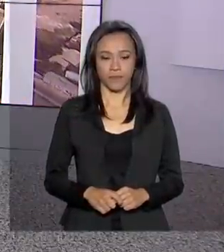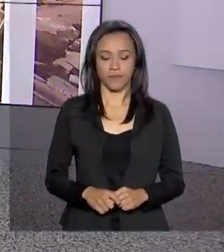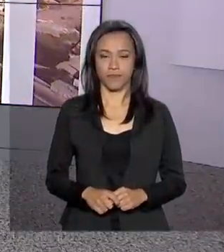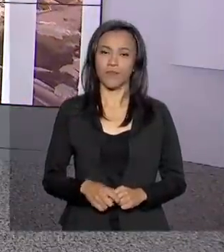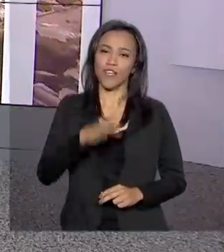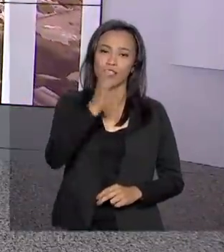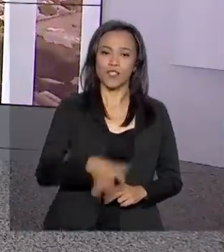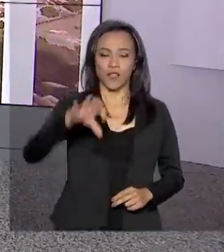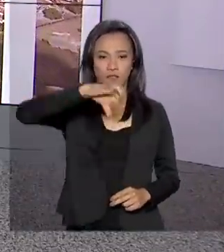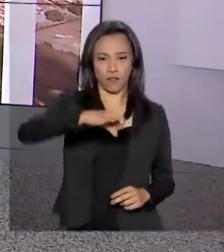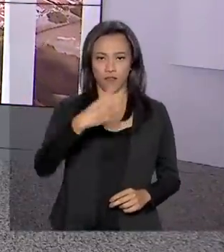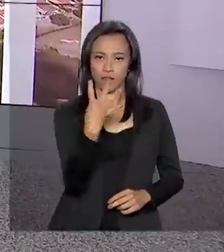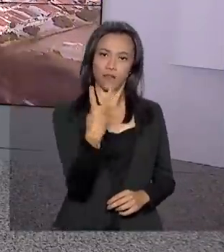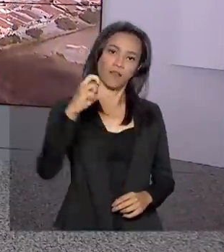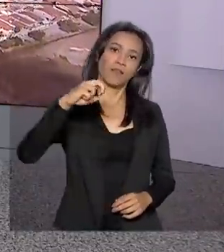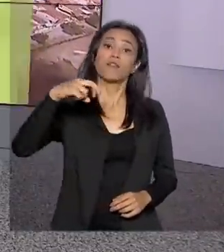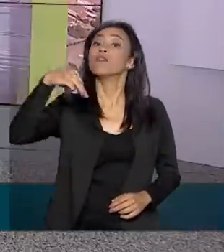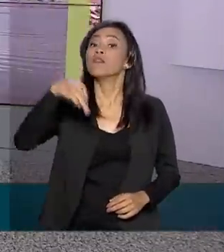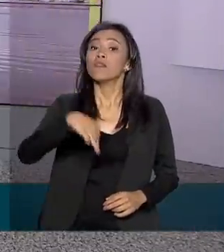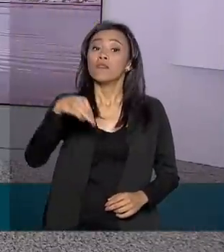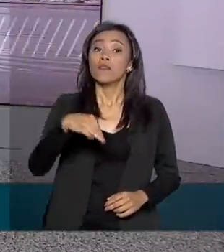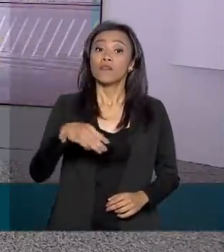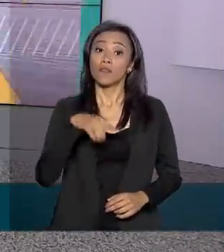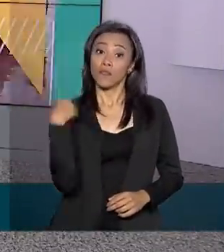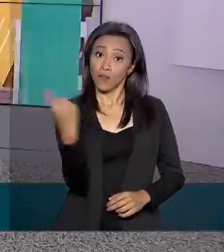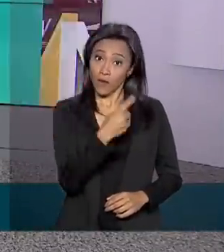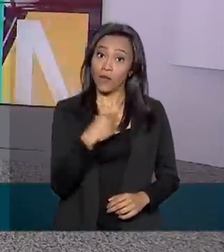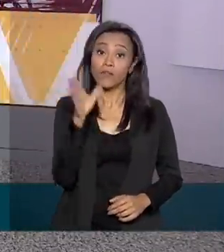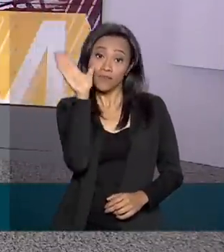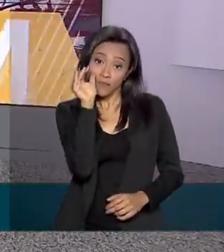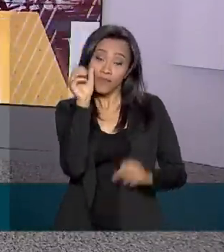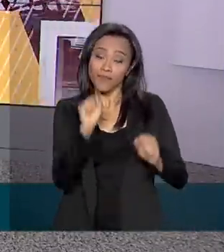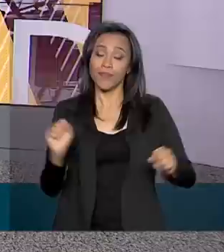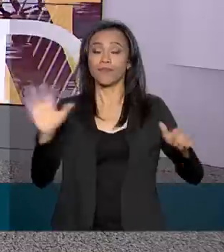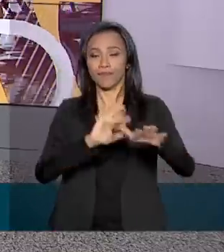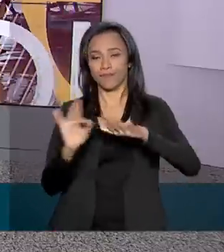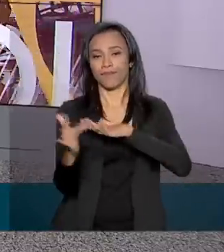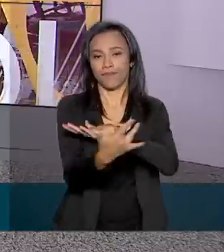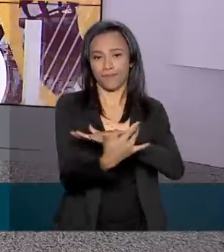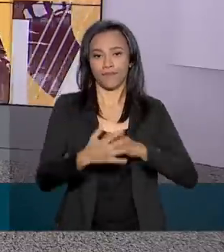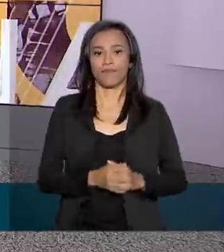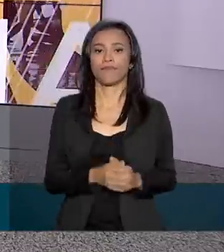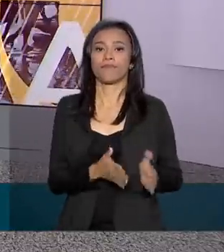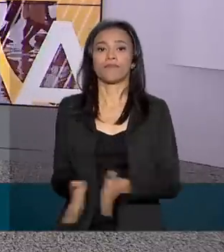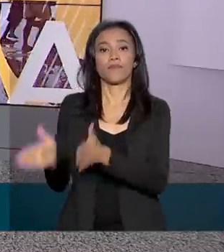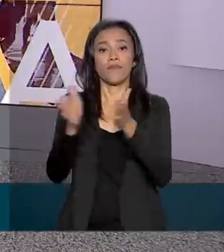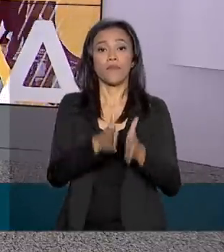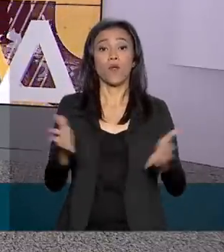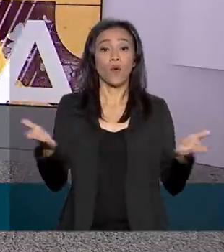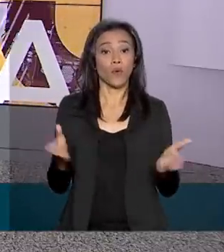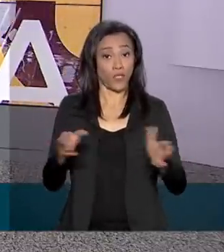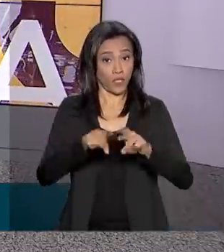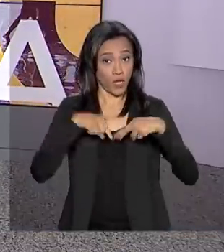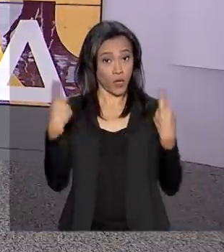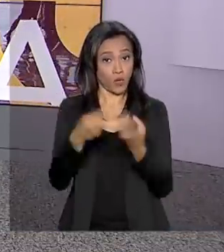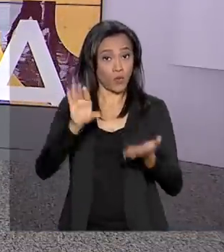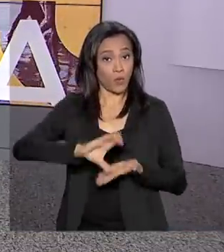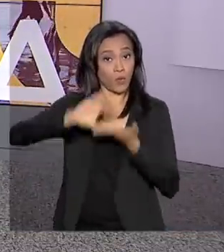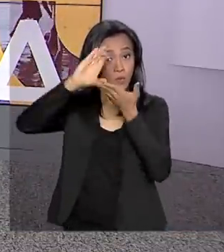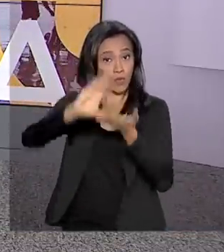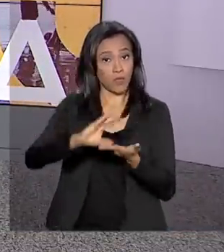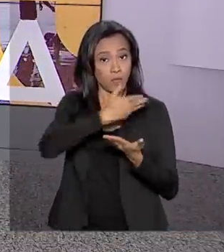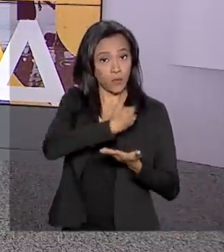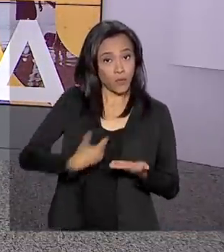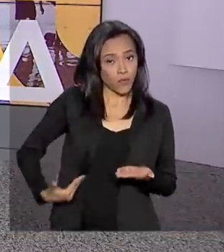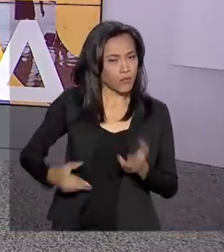São 9 horas e 45 minutos, estamos ao vivo também pelas nossas redes sociais. Hoje tem reunião do Conselho de Governo,